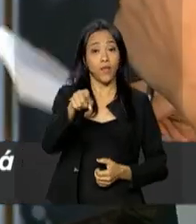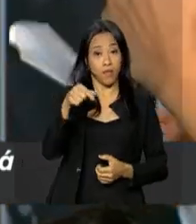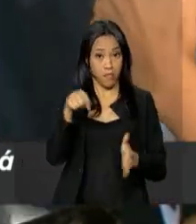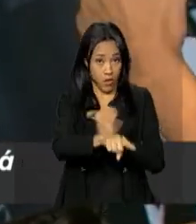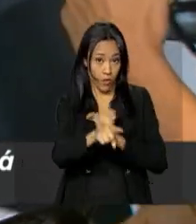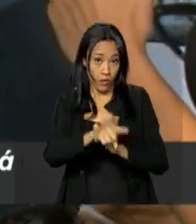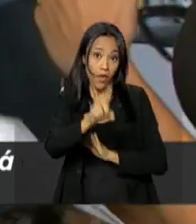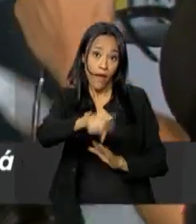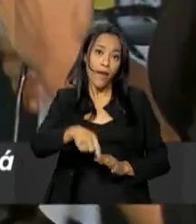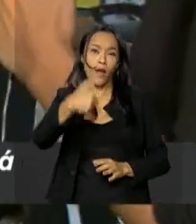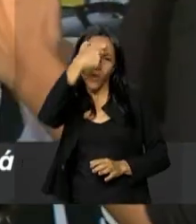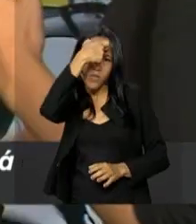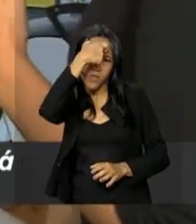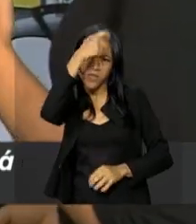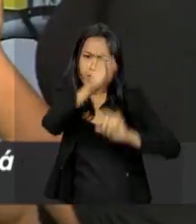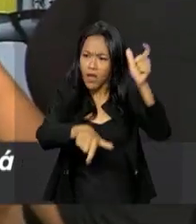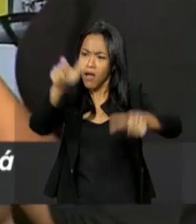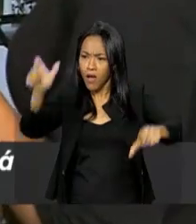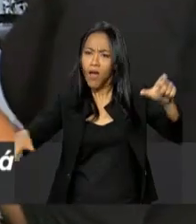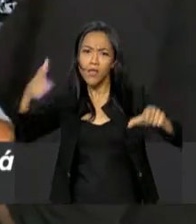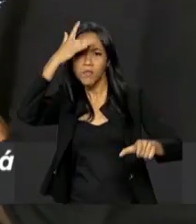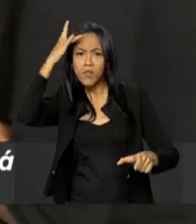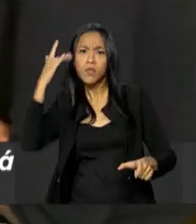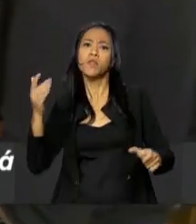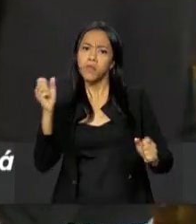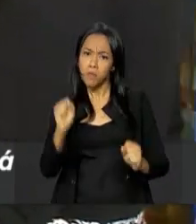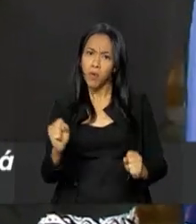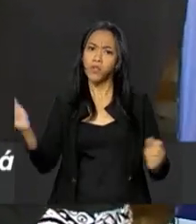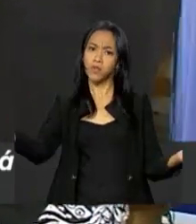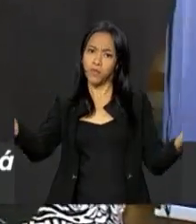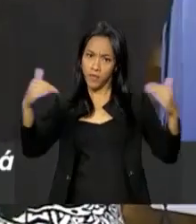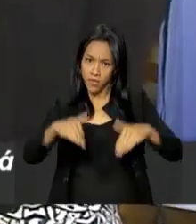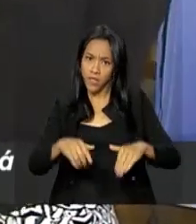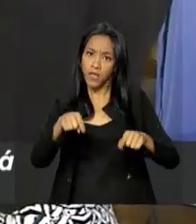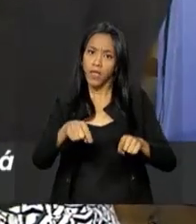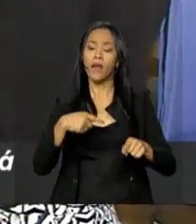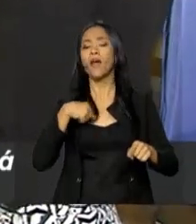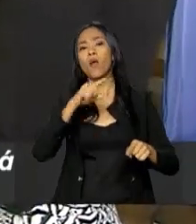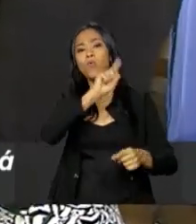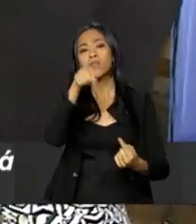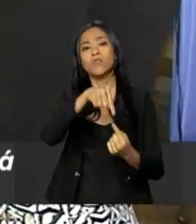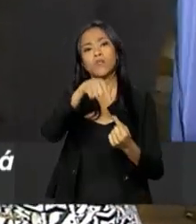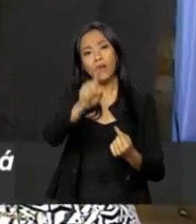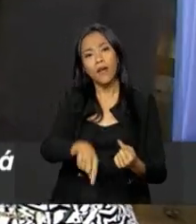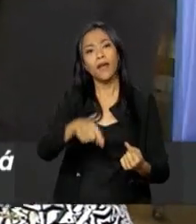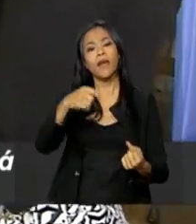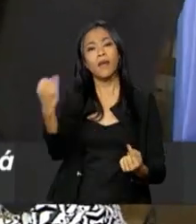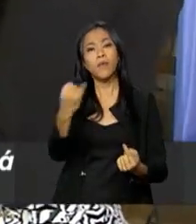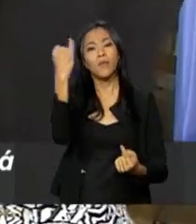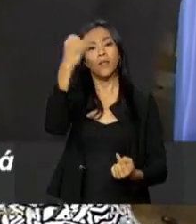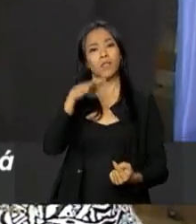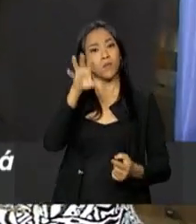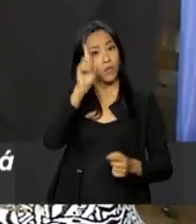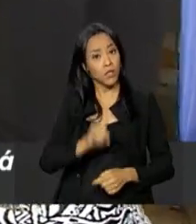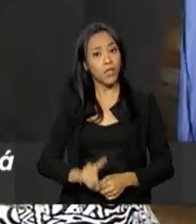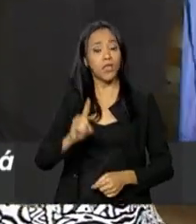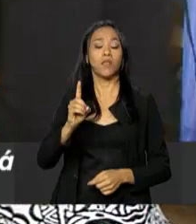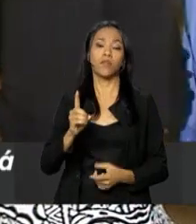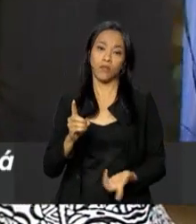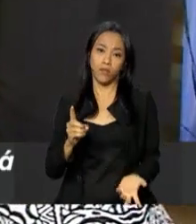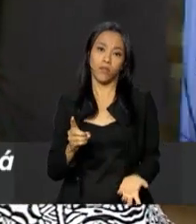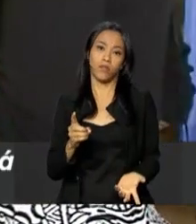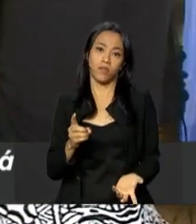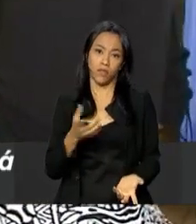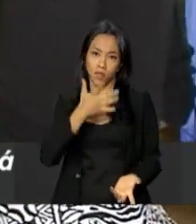toda a sociedade, quem vier aqui, a amostra é conscientizar sobre a importância dos direitos, de levar em consideração os